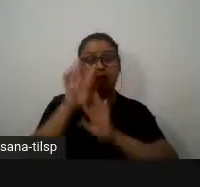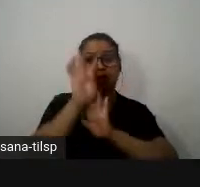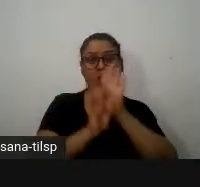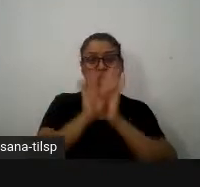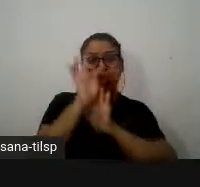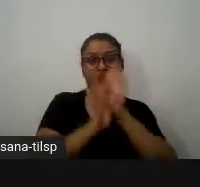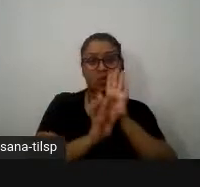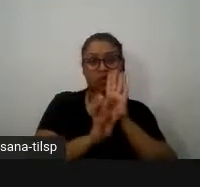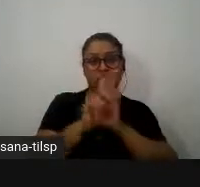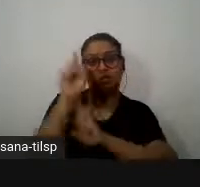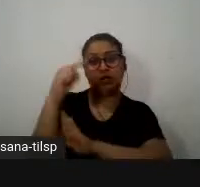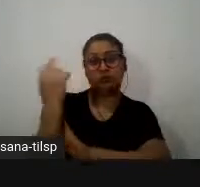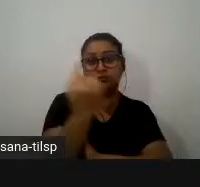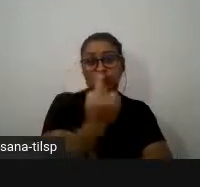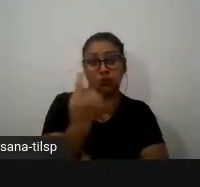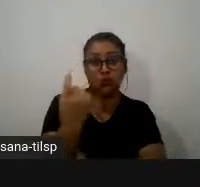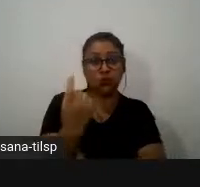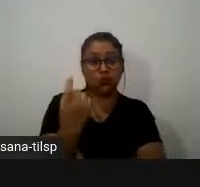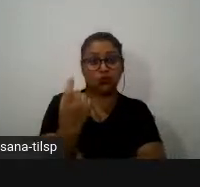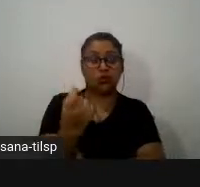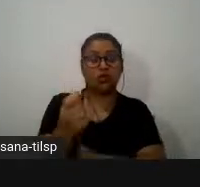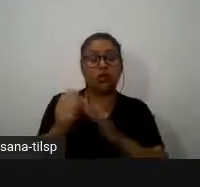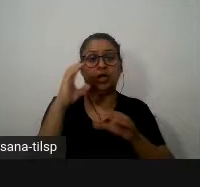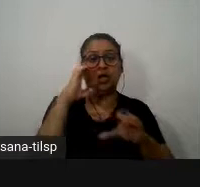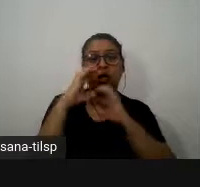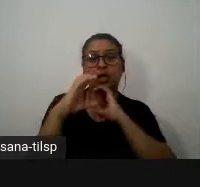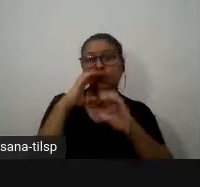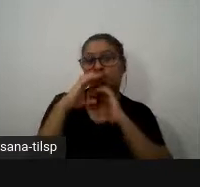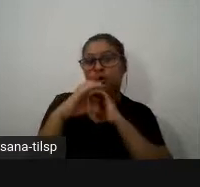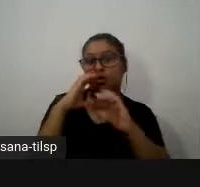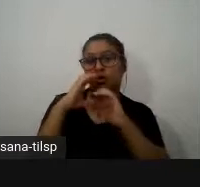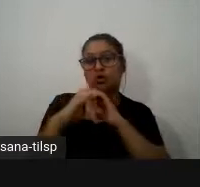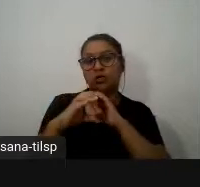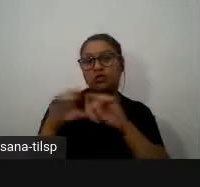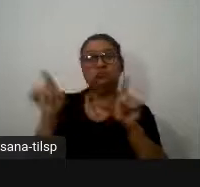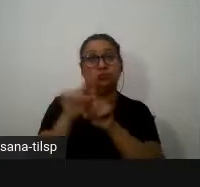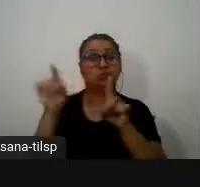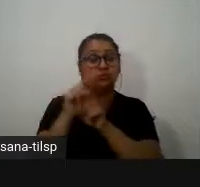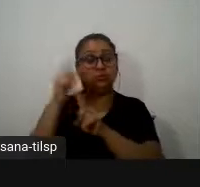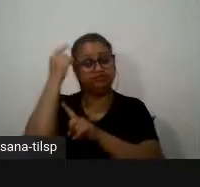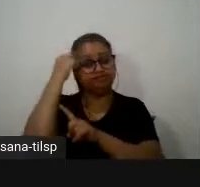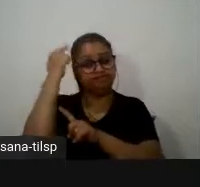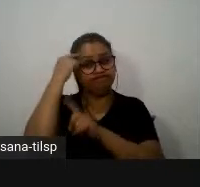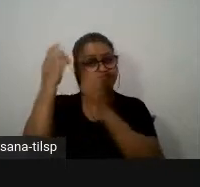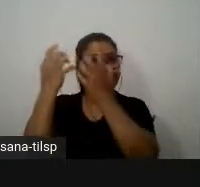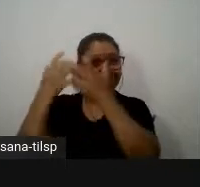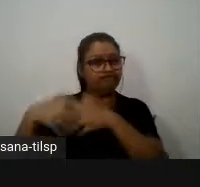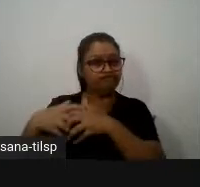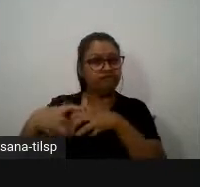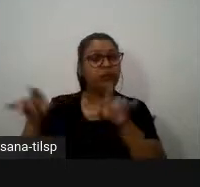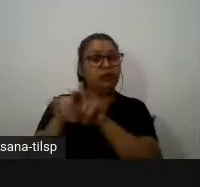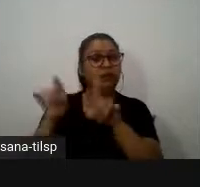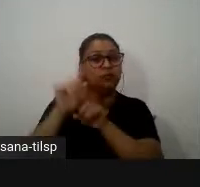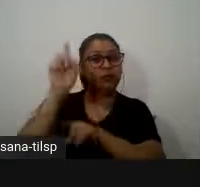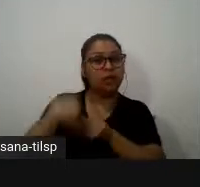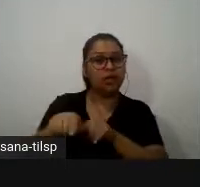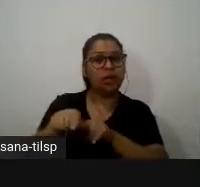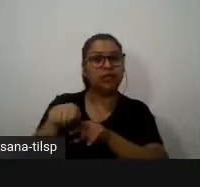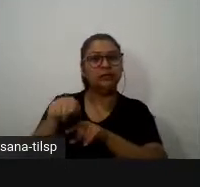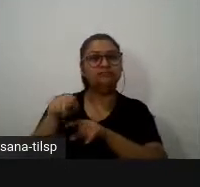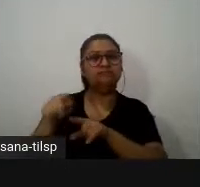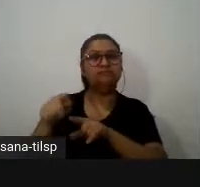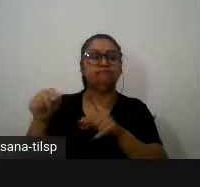uma unidade uma unidade de comunicação eu acrescentaria aqui também de sentido que é elaborada e que circula numa